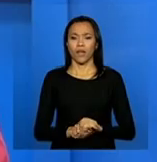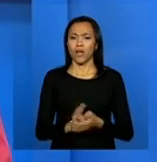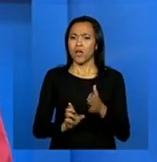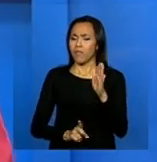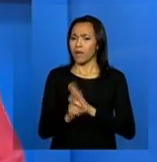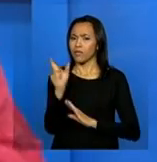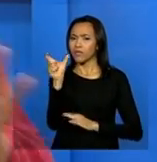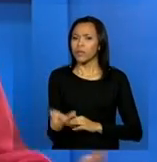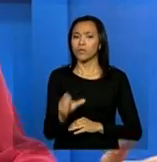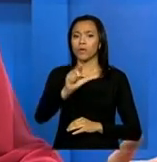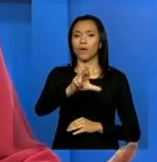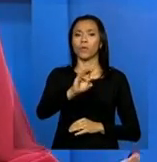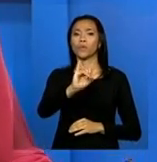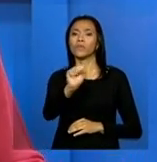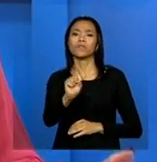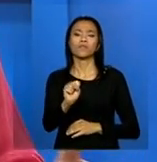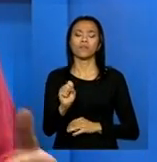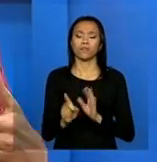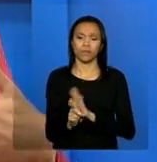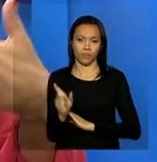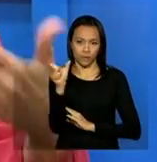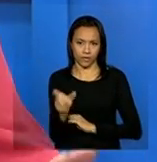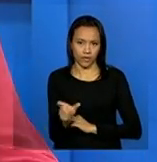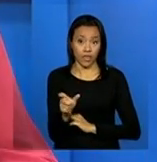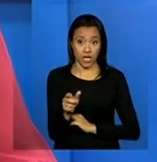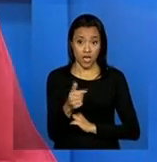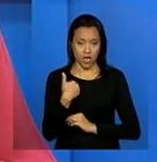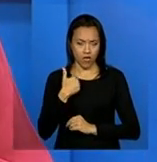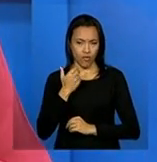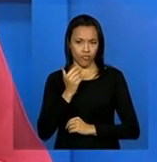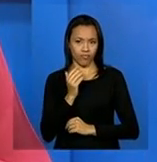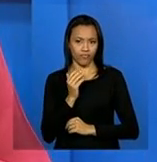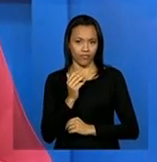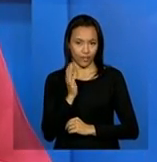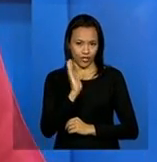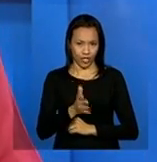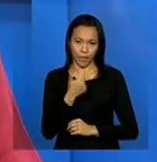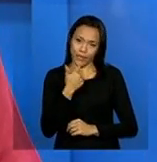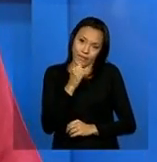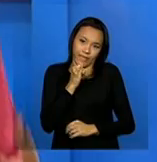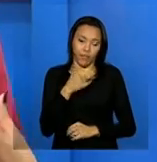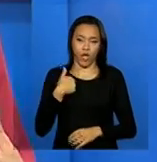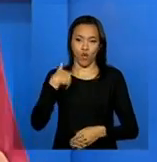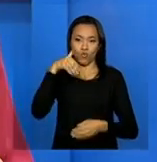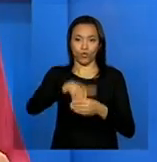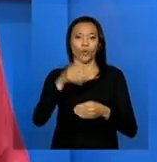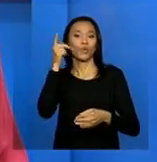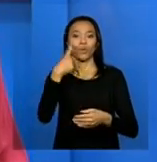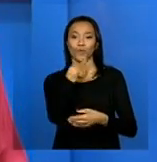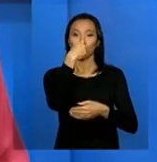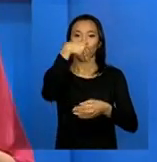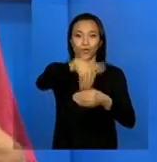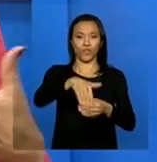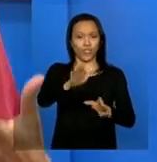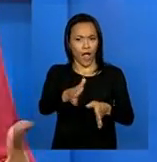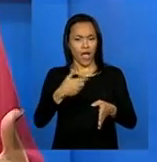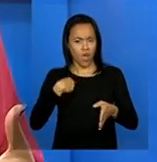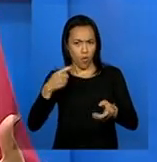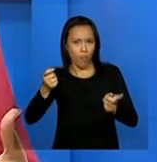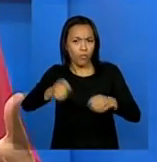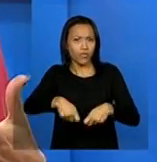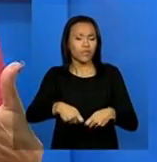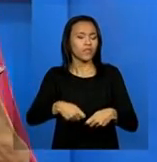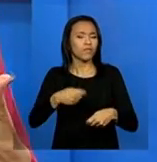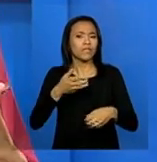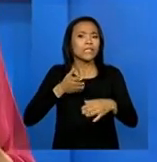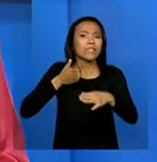uma coisa. Se eu sou prefeito, né? Eu acabei, eu fui eleito agora. Agora, eu tenho, por exemplo, condições, eu tenho como